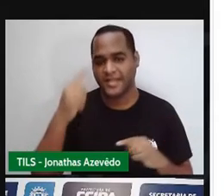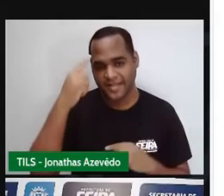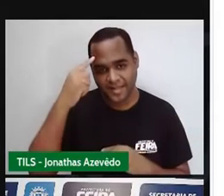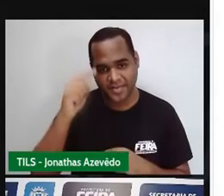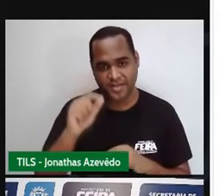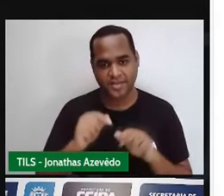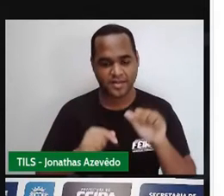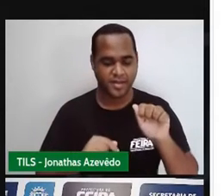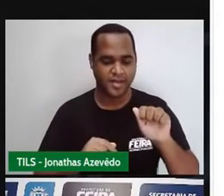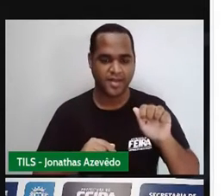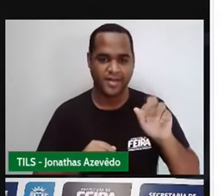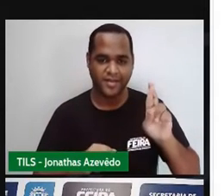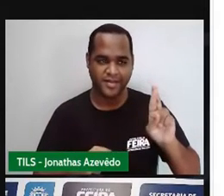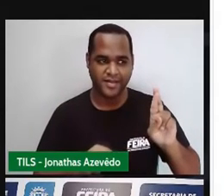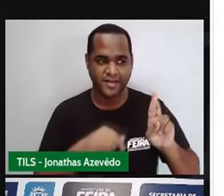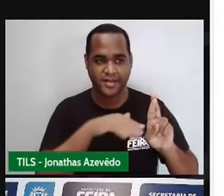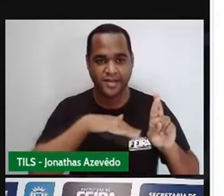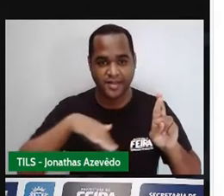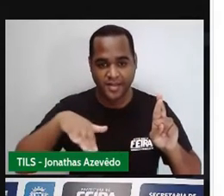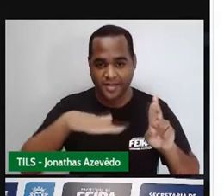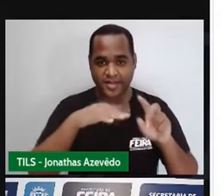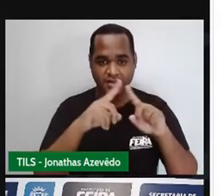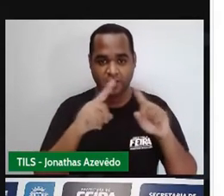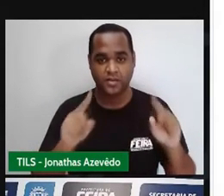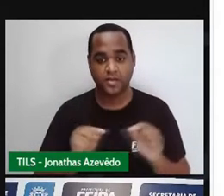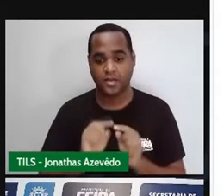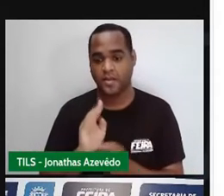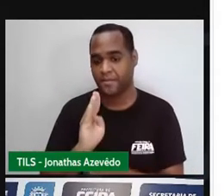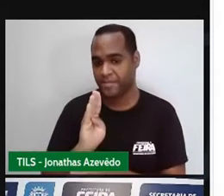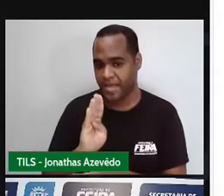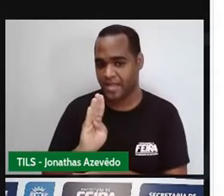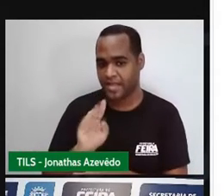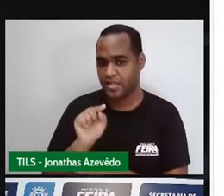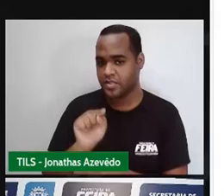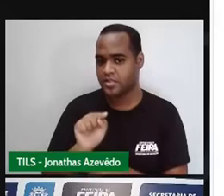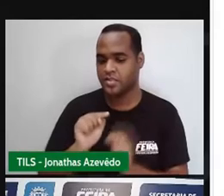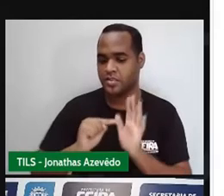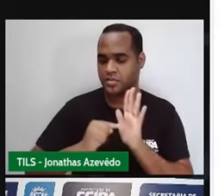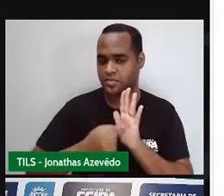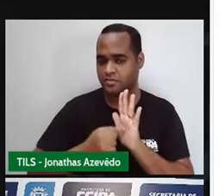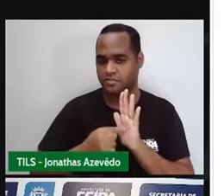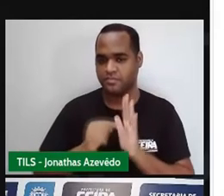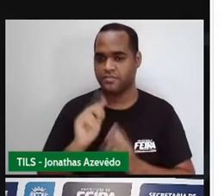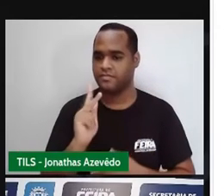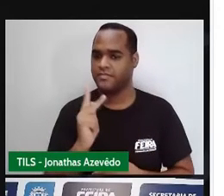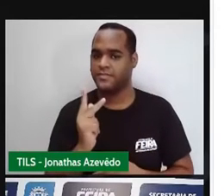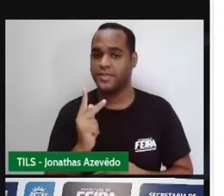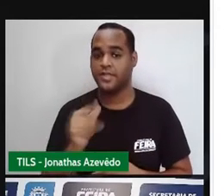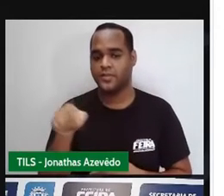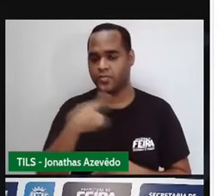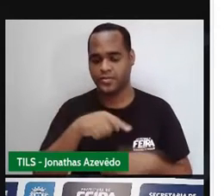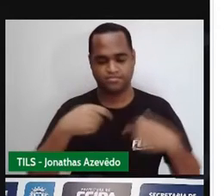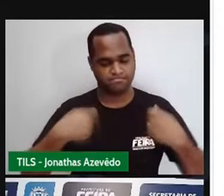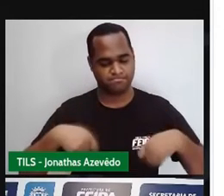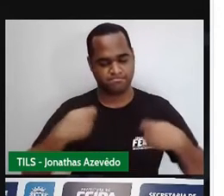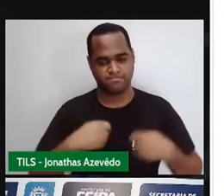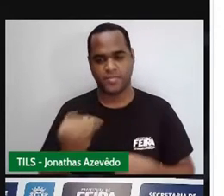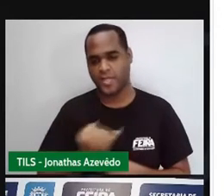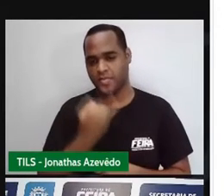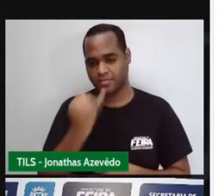R, a área do retângulo, é a base vezes a altura. Então, a gente vai precisar disso, né?